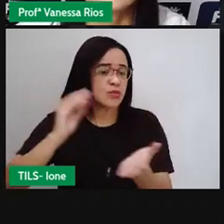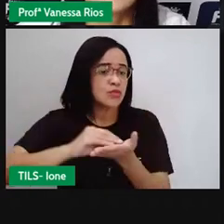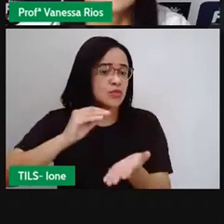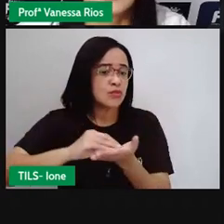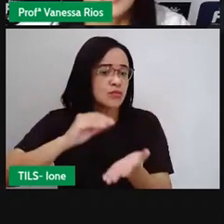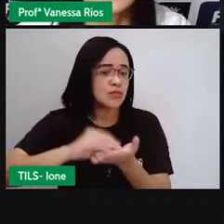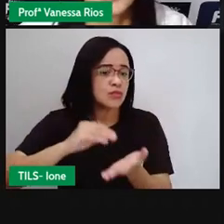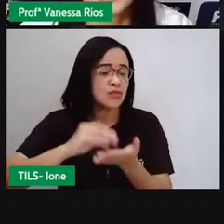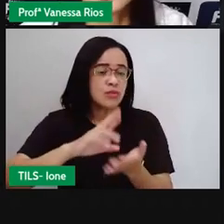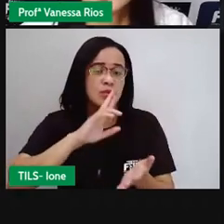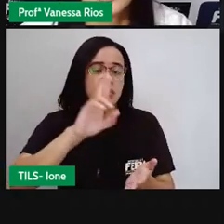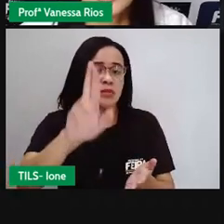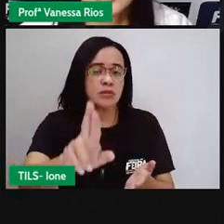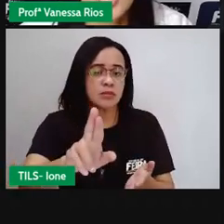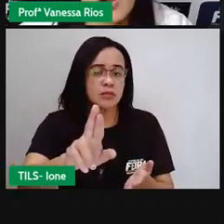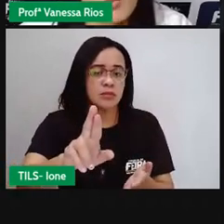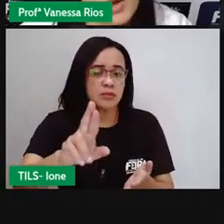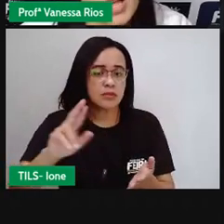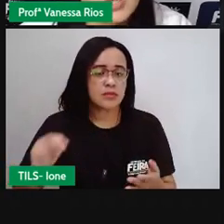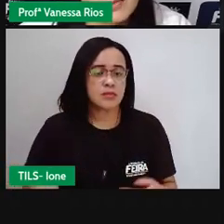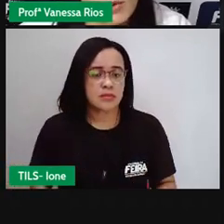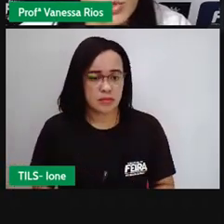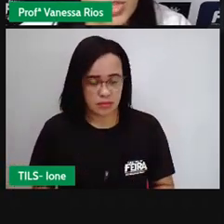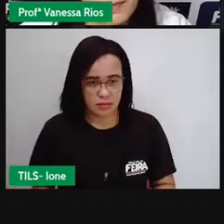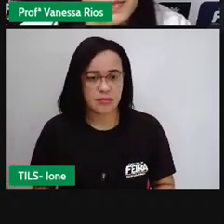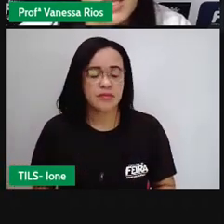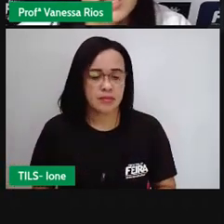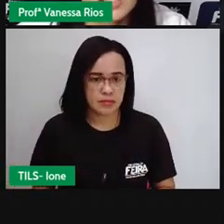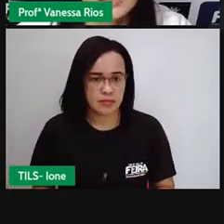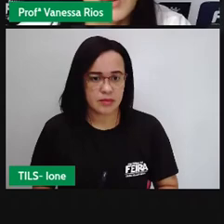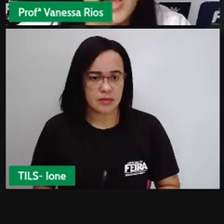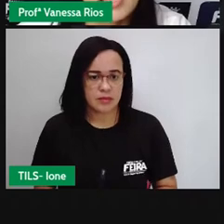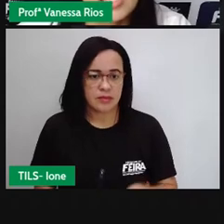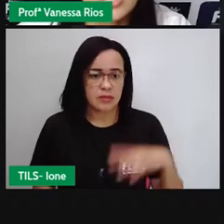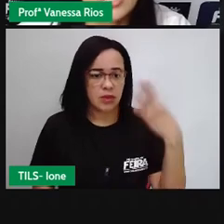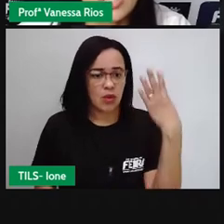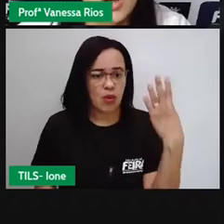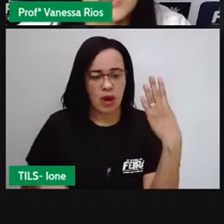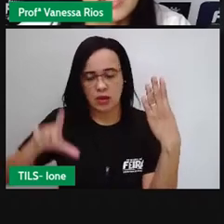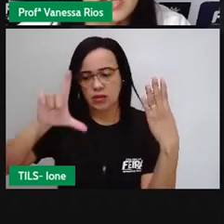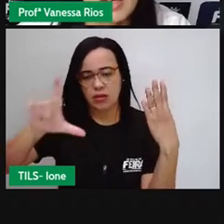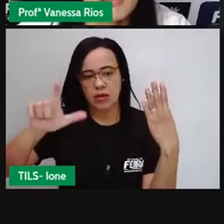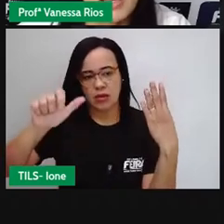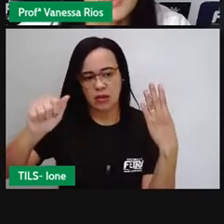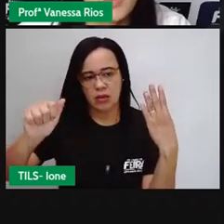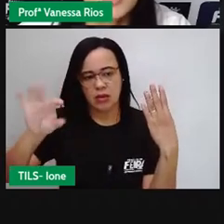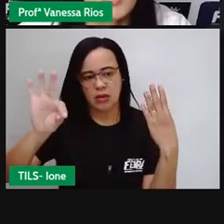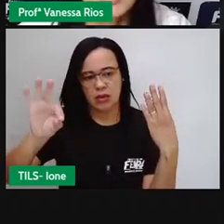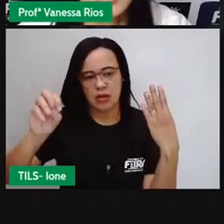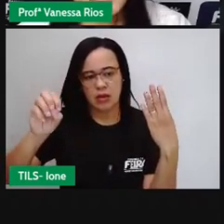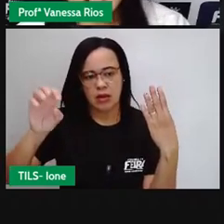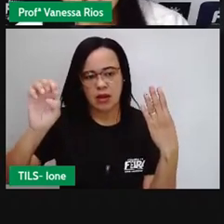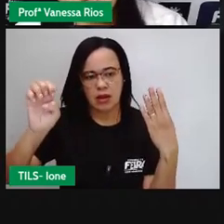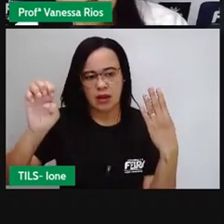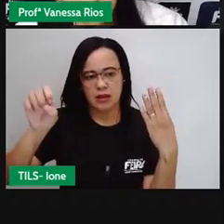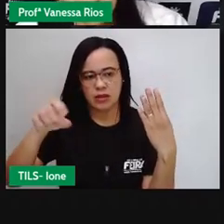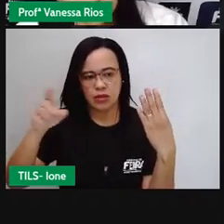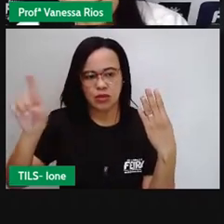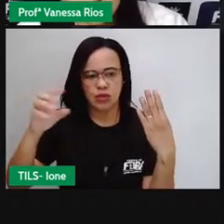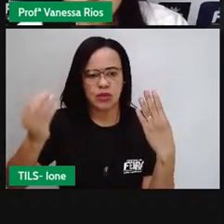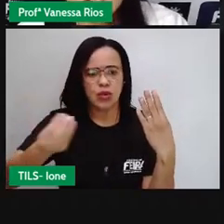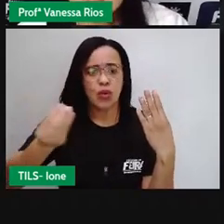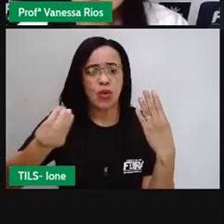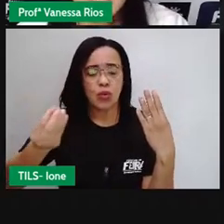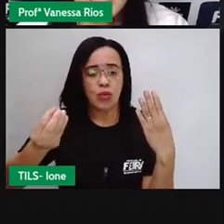entender aí, o que a gente quer achar como resposta. Então, aí a gente já observa que eu posso fazer uma adição